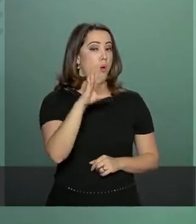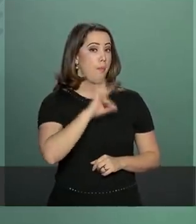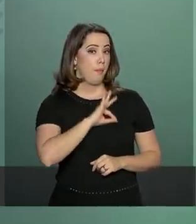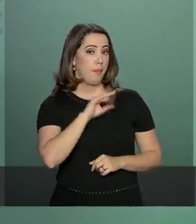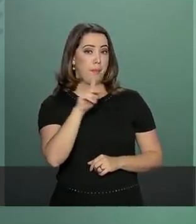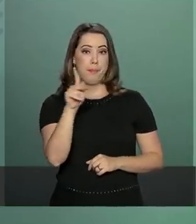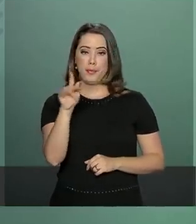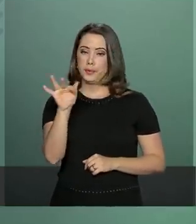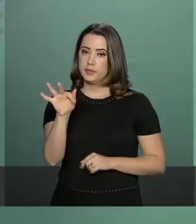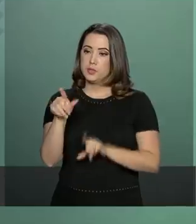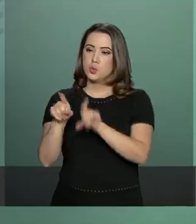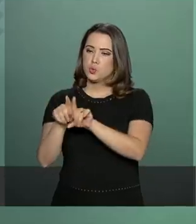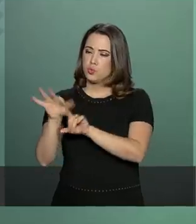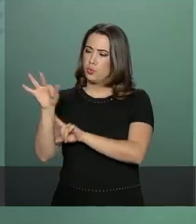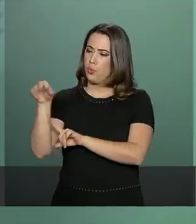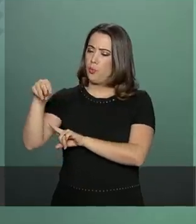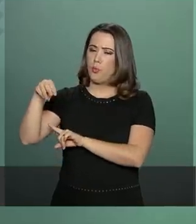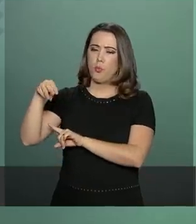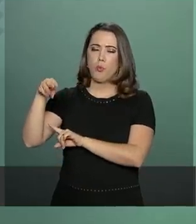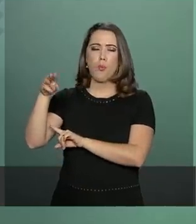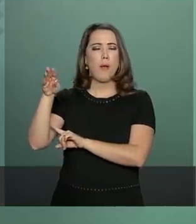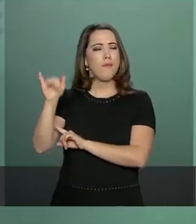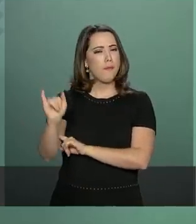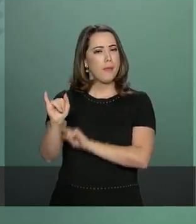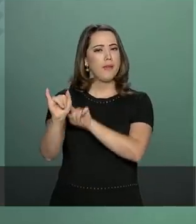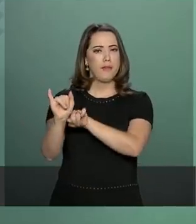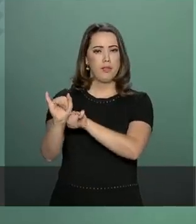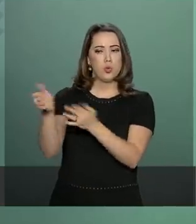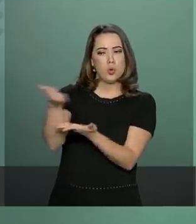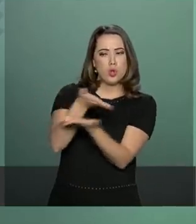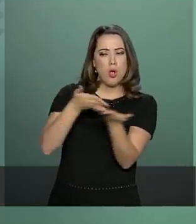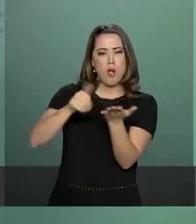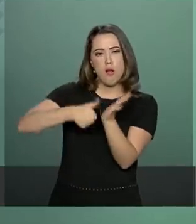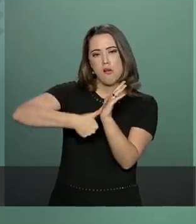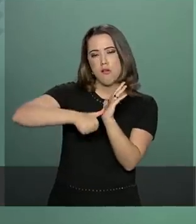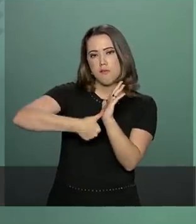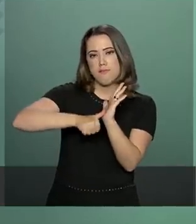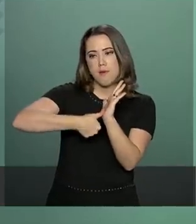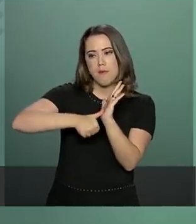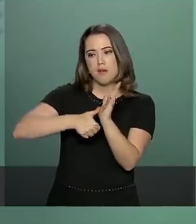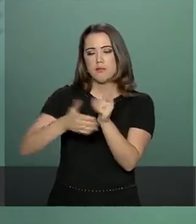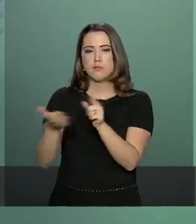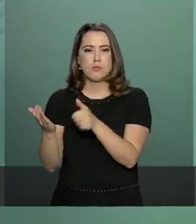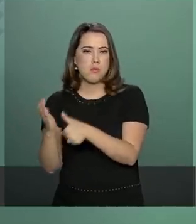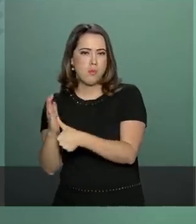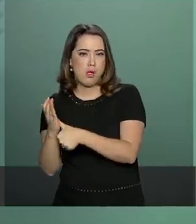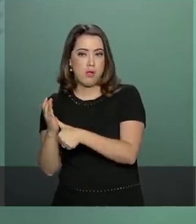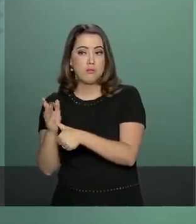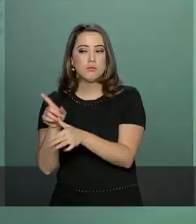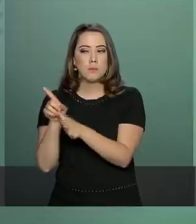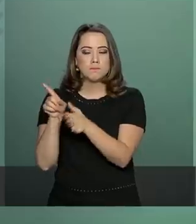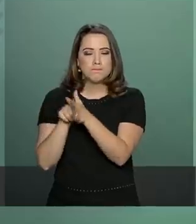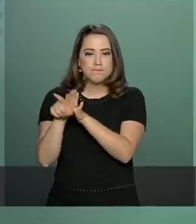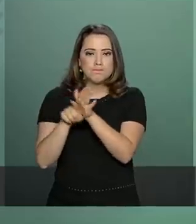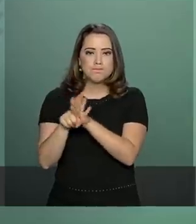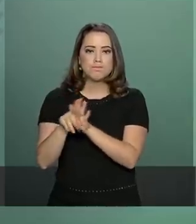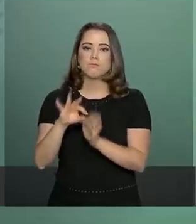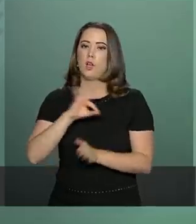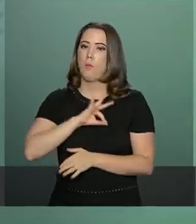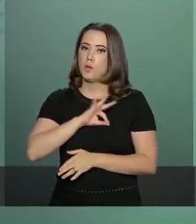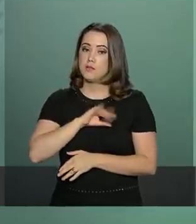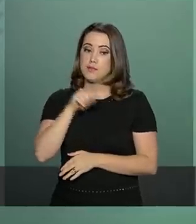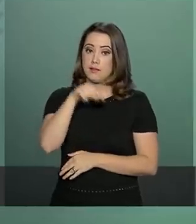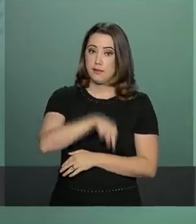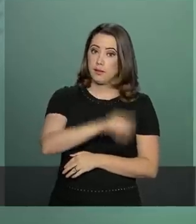trocar dados biométricos sobre pessoas investigadas nos dois países, o que irá melhorar o